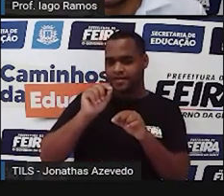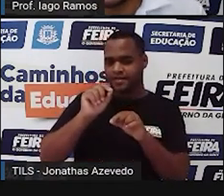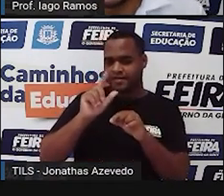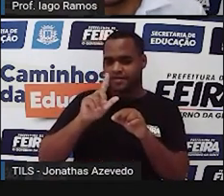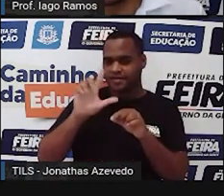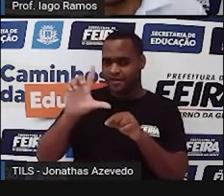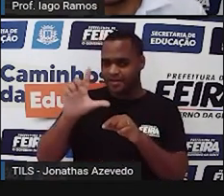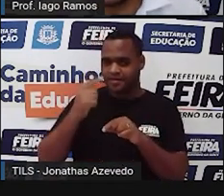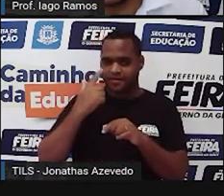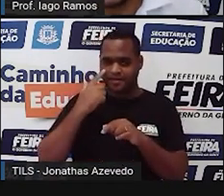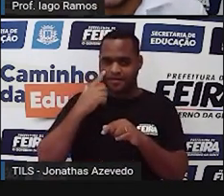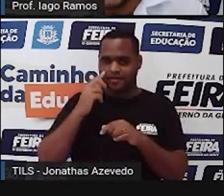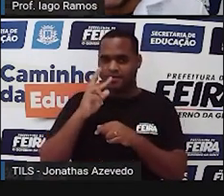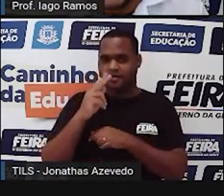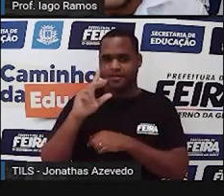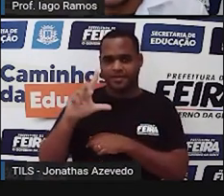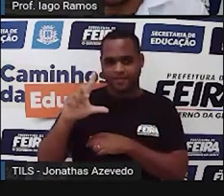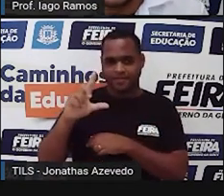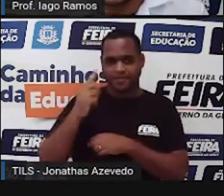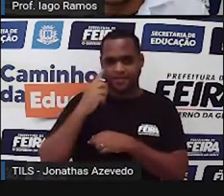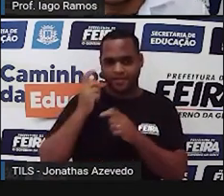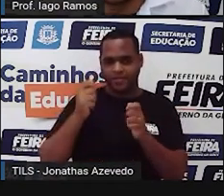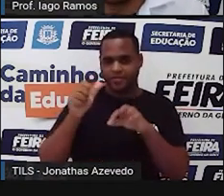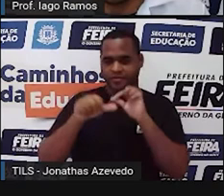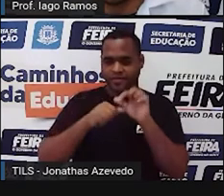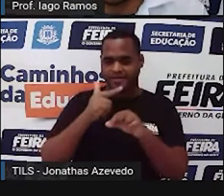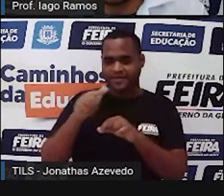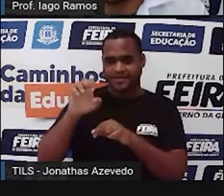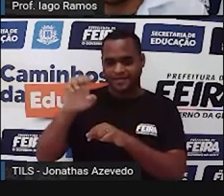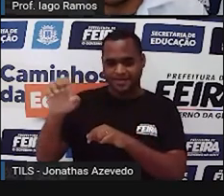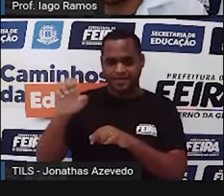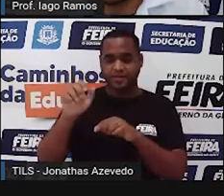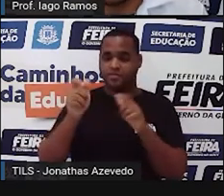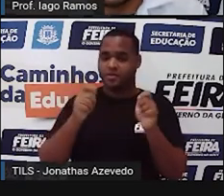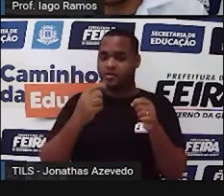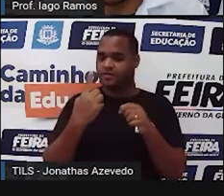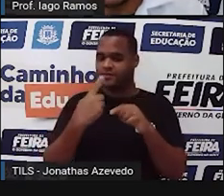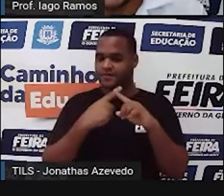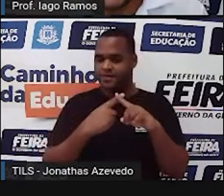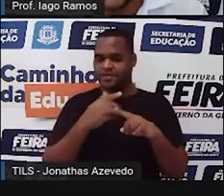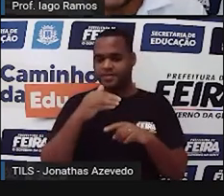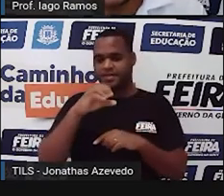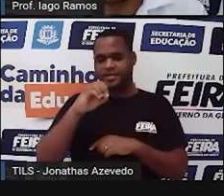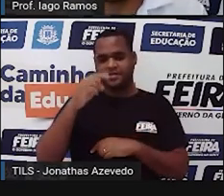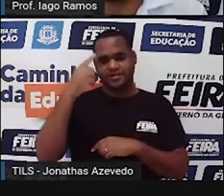gente vai lá para hectolitro. Indo para a esquerda, vai dividir uma vez por 10,